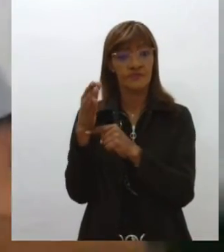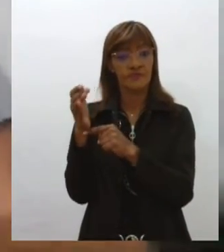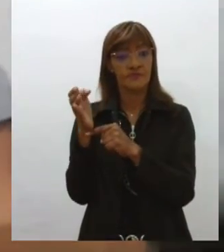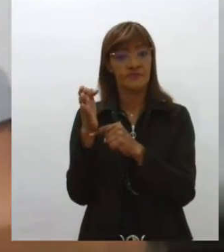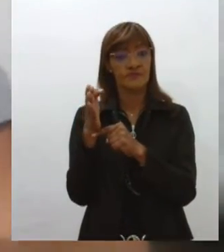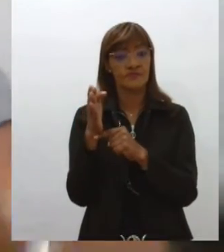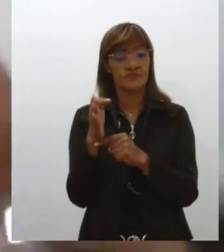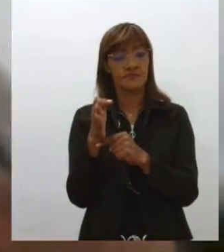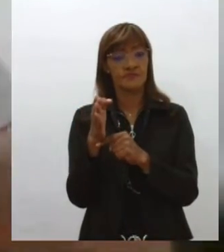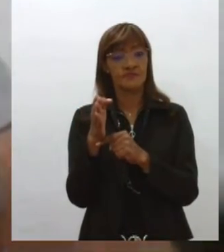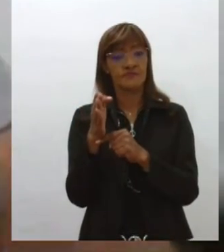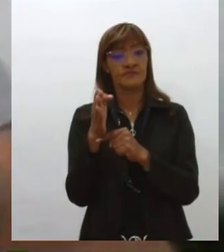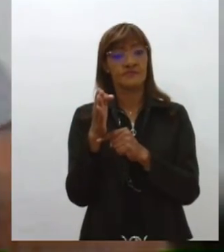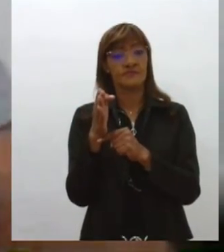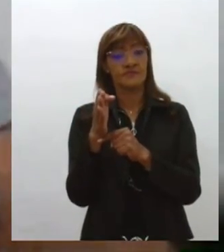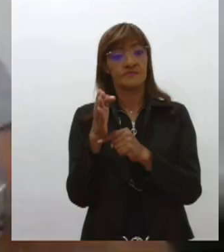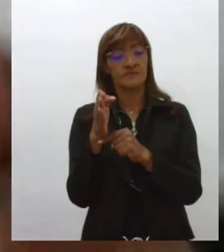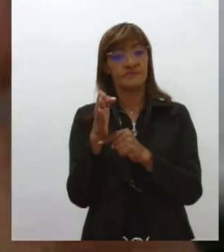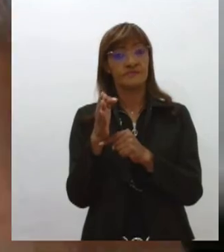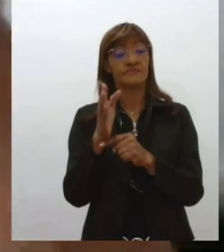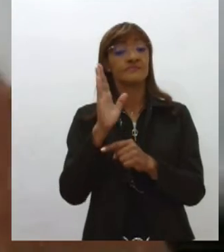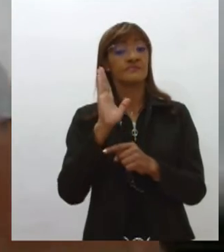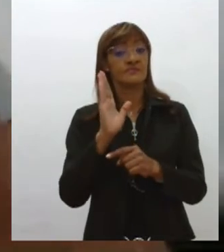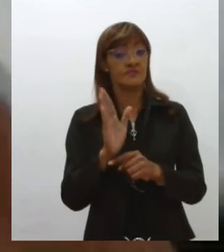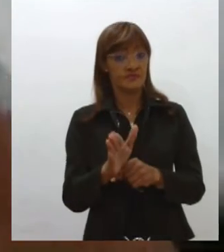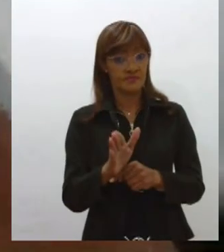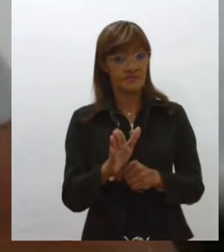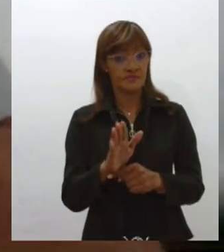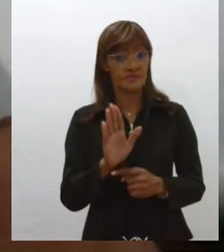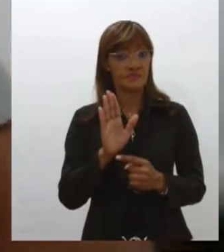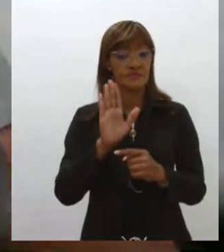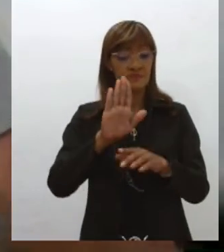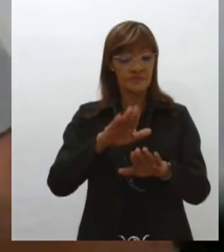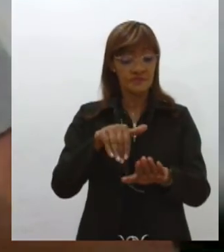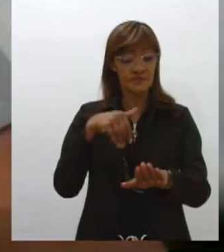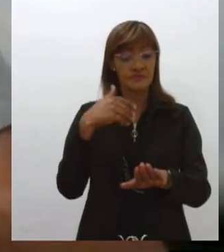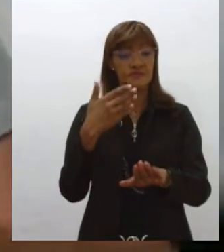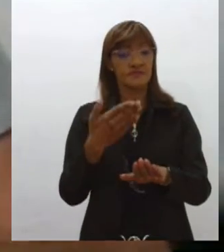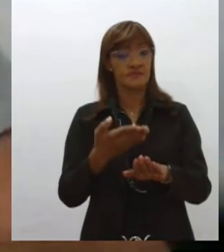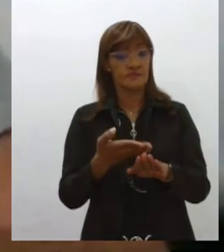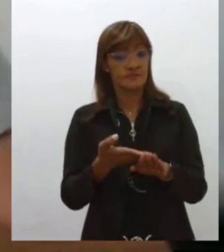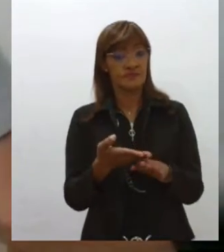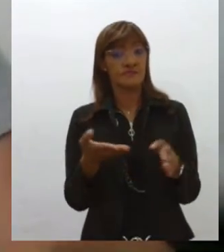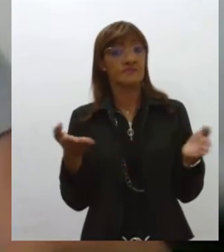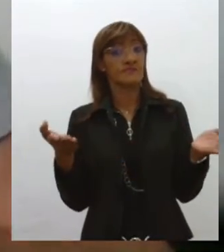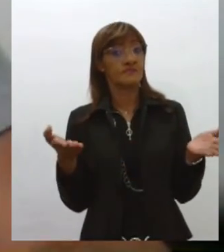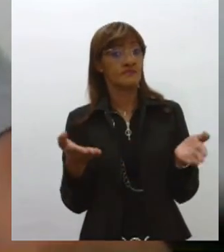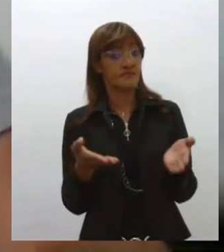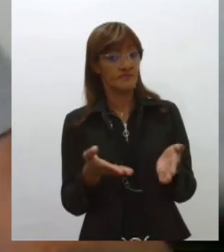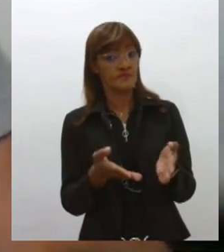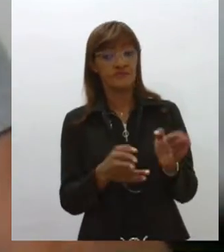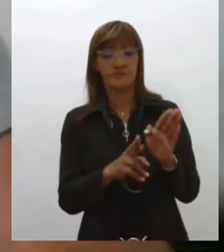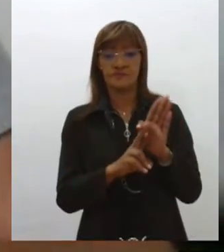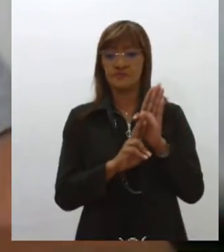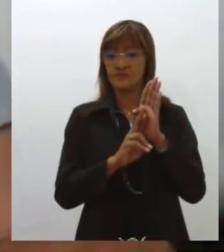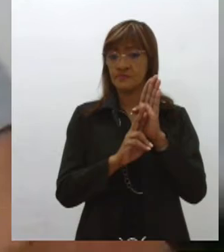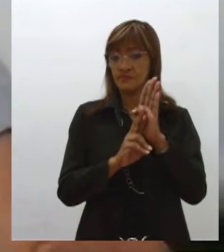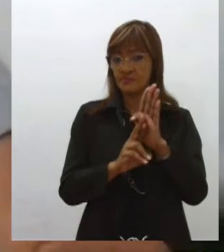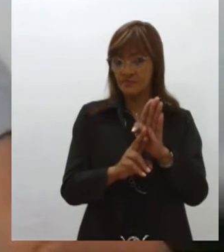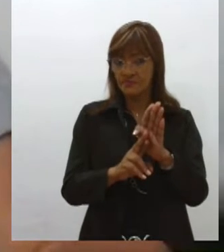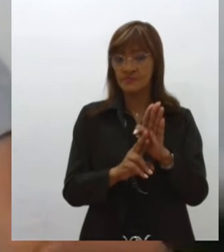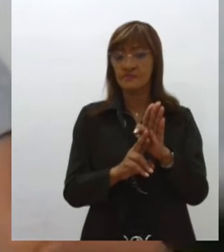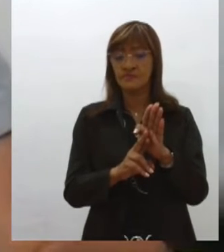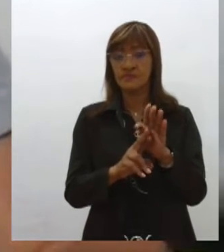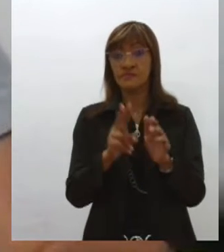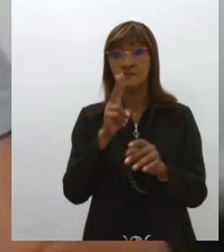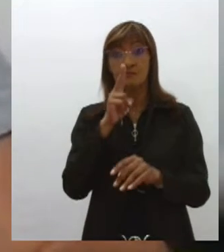poucos elementos da República que ainda tem uma representatividade portuguesa muito grande na sua